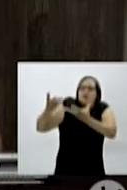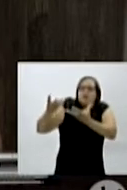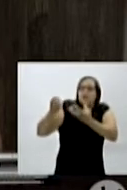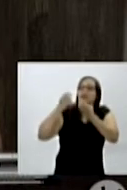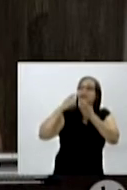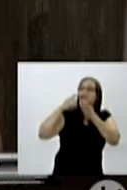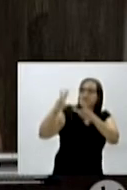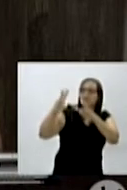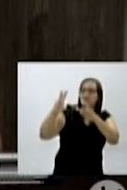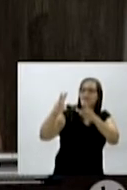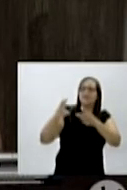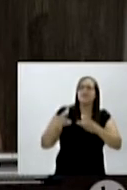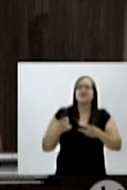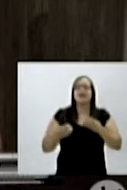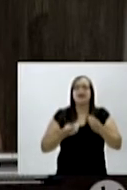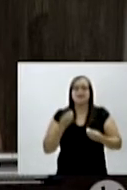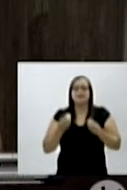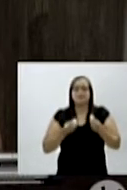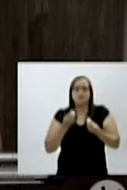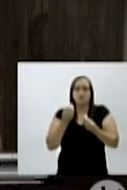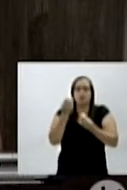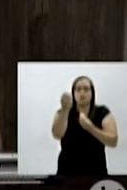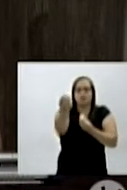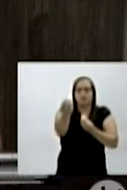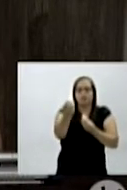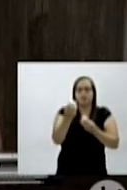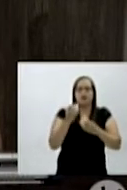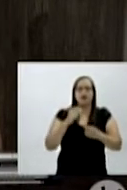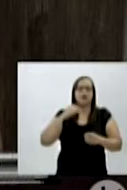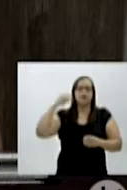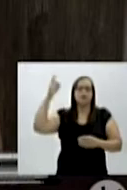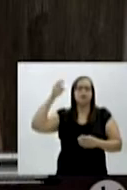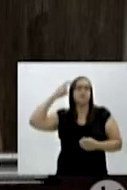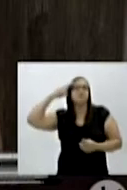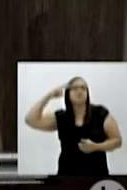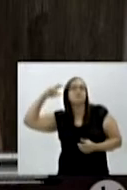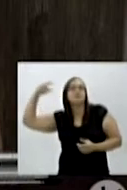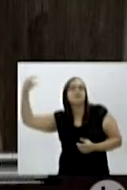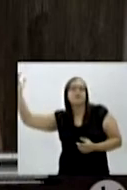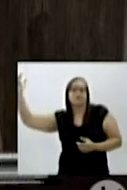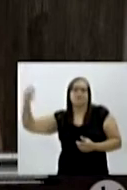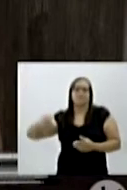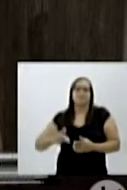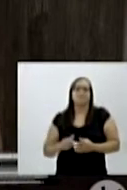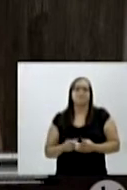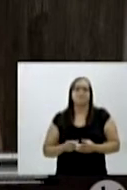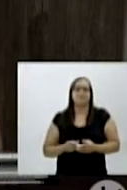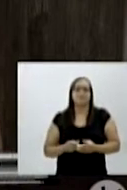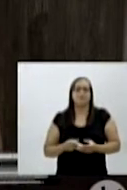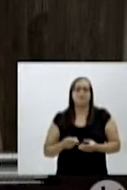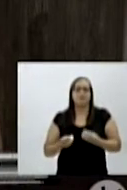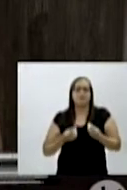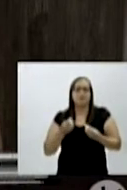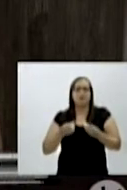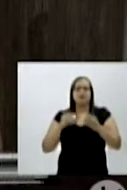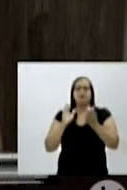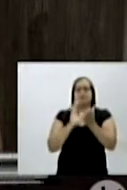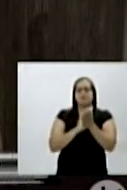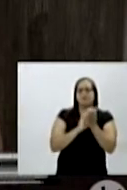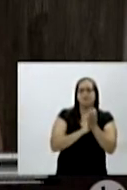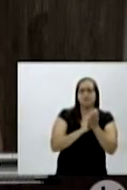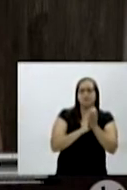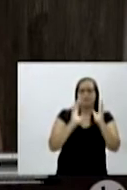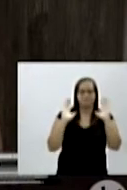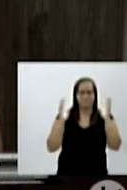hoje e hoje eu acredito que ela vai avançar muito além do que eu imaginava e do que eu esperava. Então eu dou os